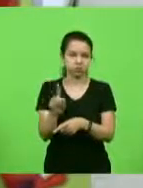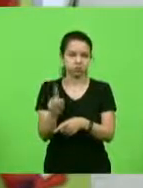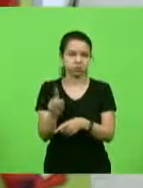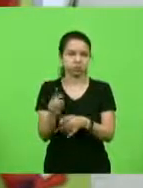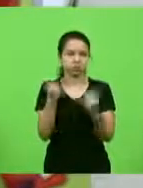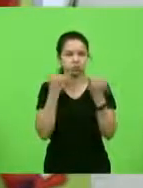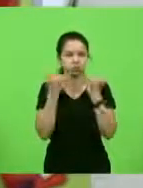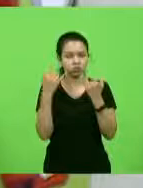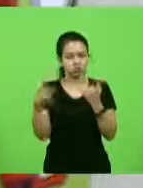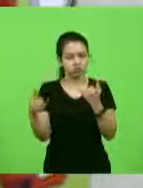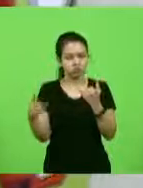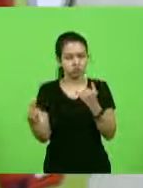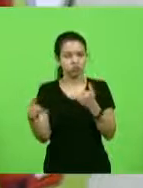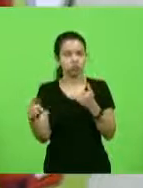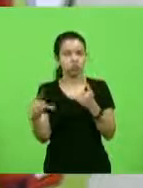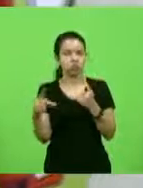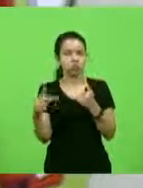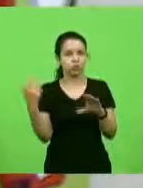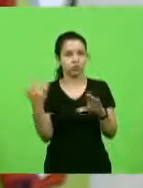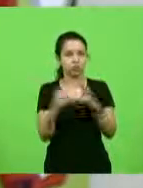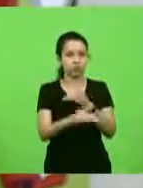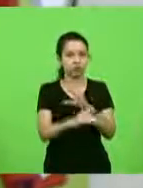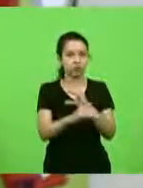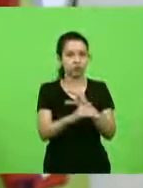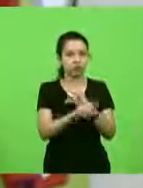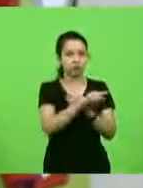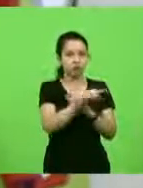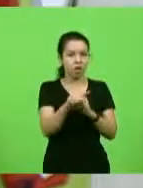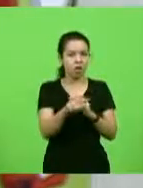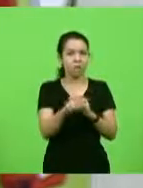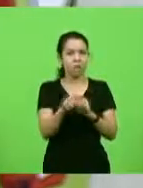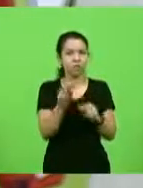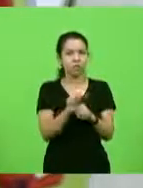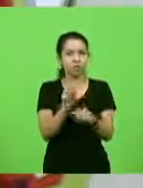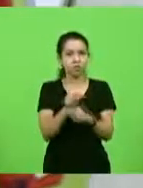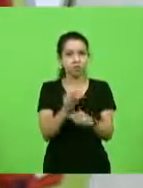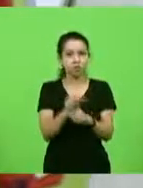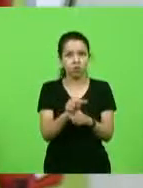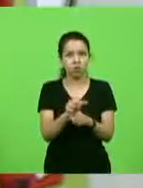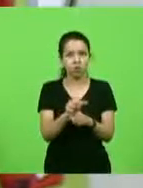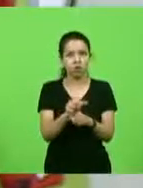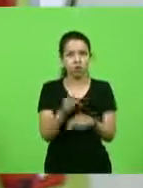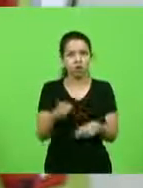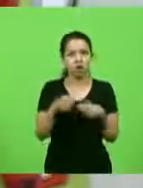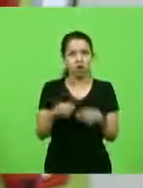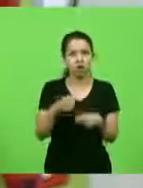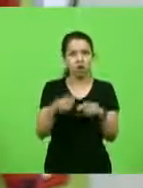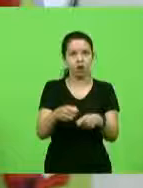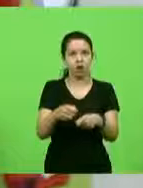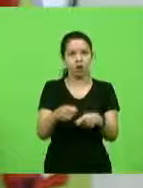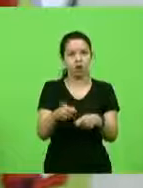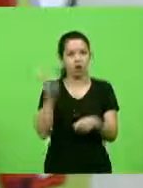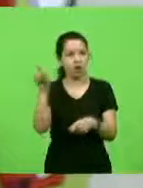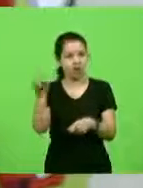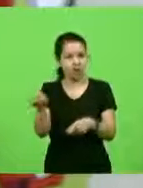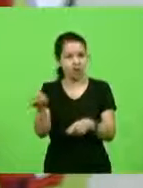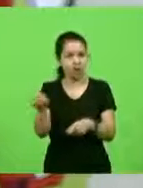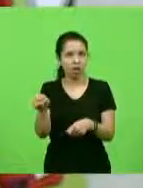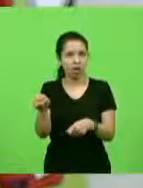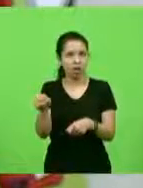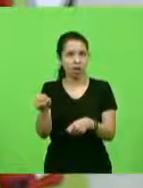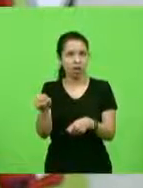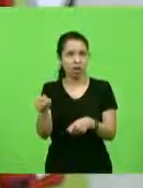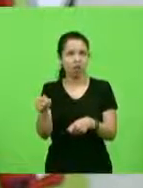para as Protetoras dos Galgos, e esse imenso cidadão numa Câmara de Vereadores agrediu uma vereadora. Então, quem